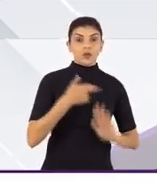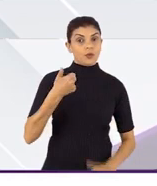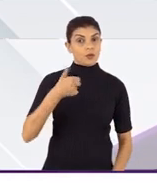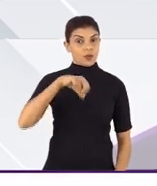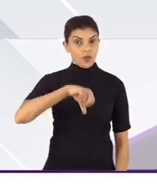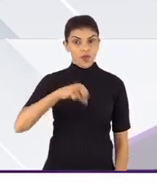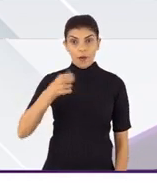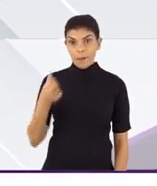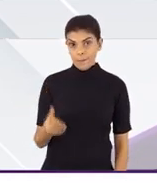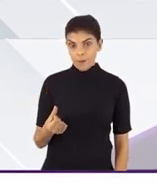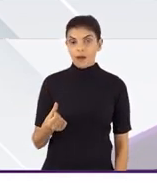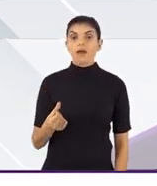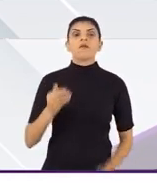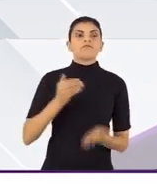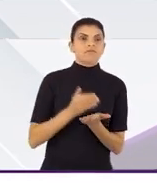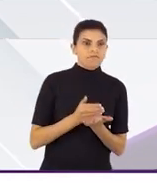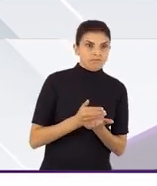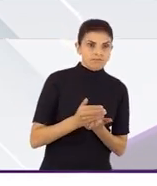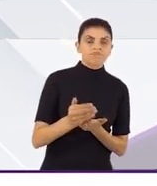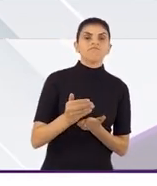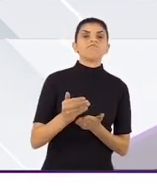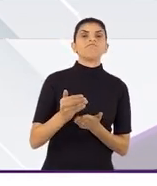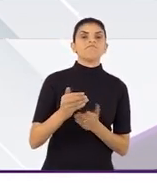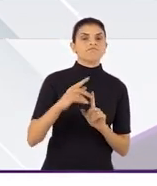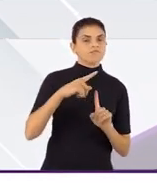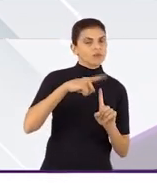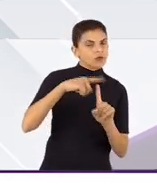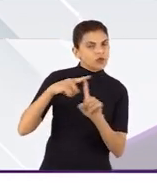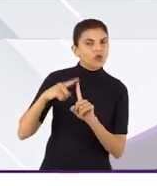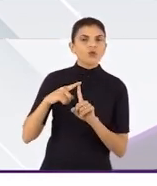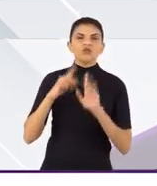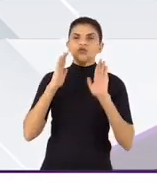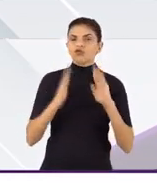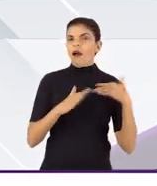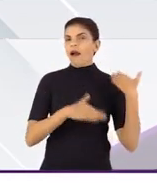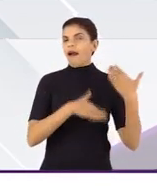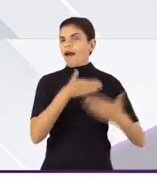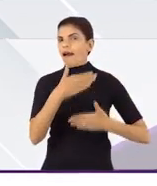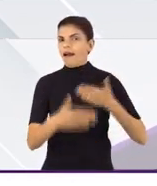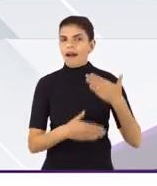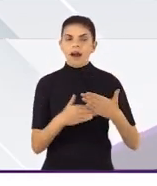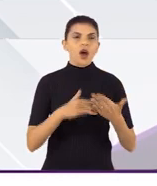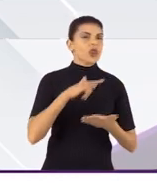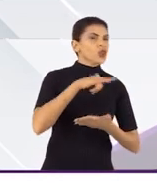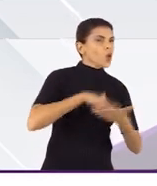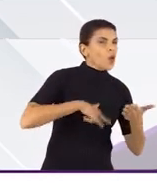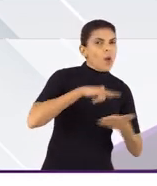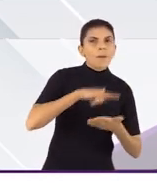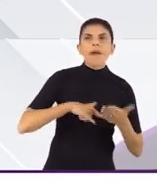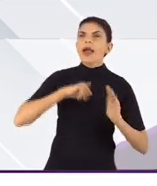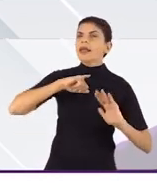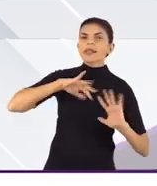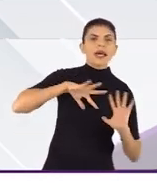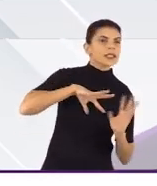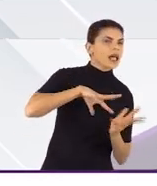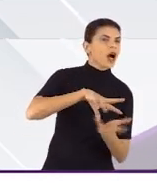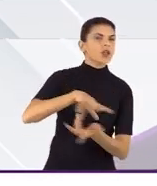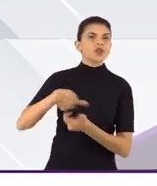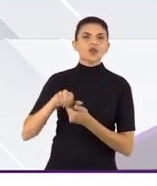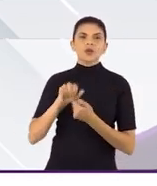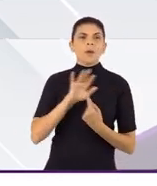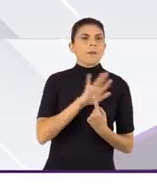resolução 196, ela parte dos princípios já aferidos nos documentos